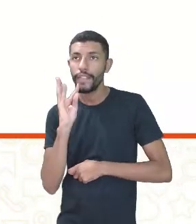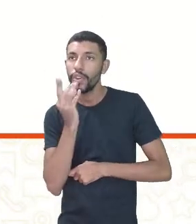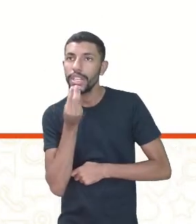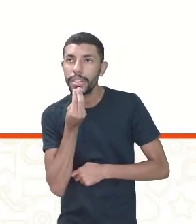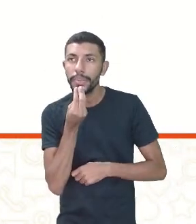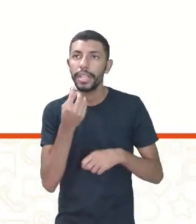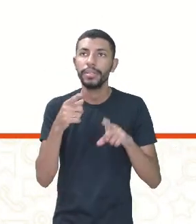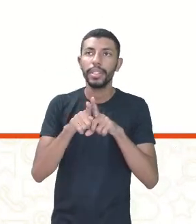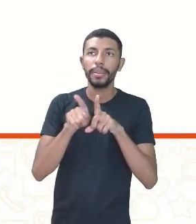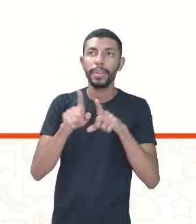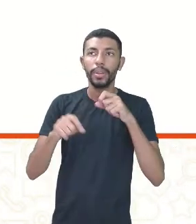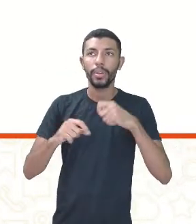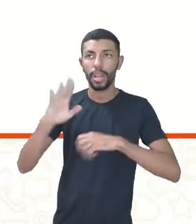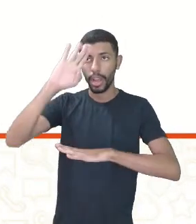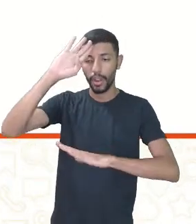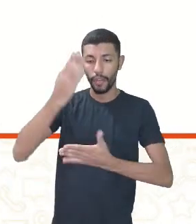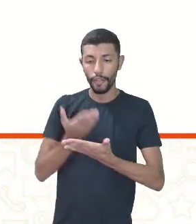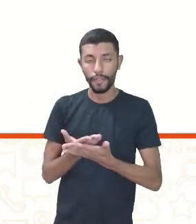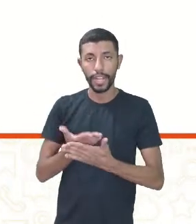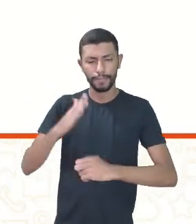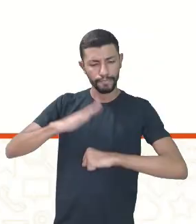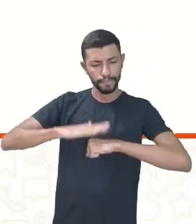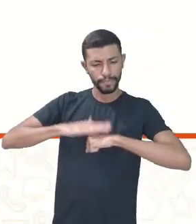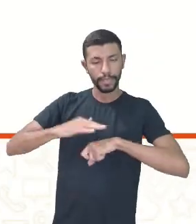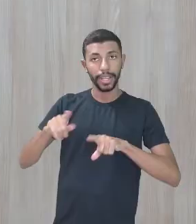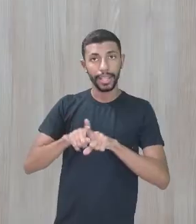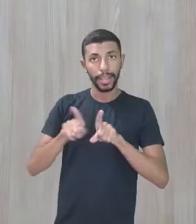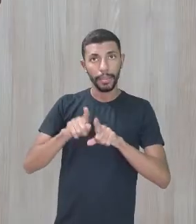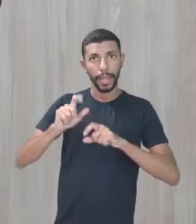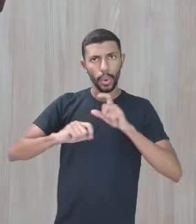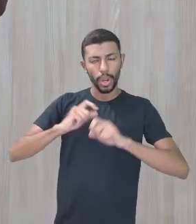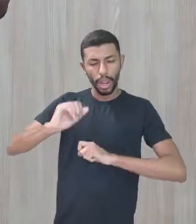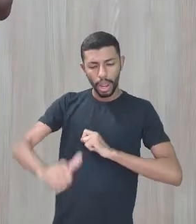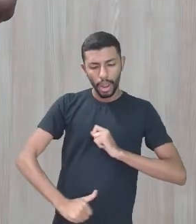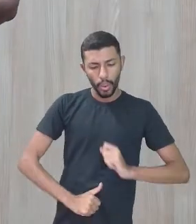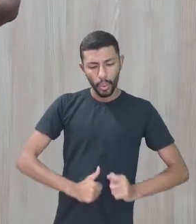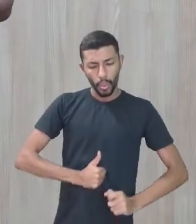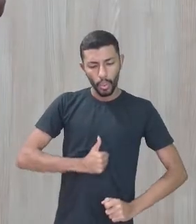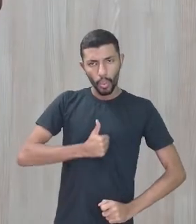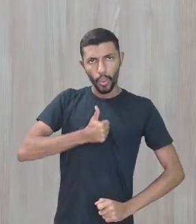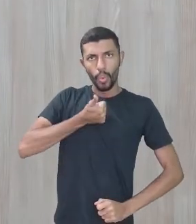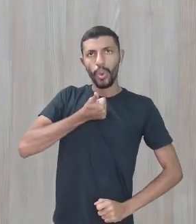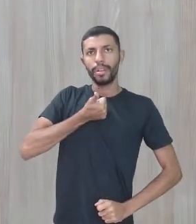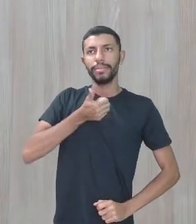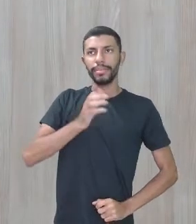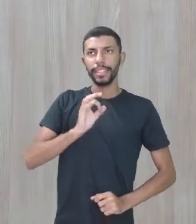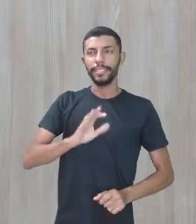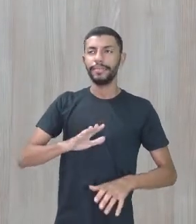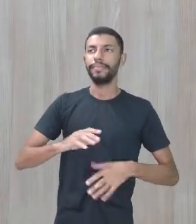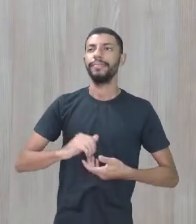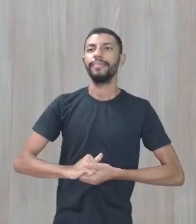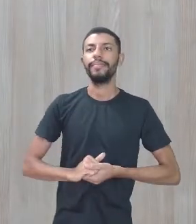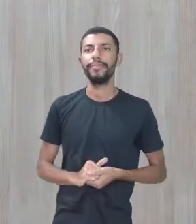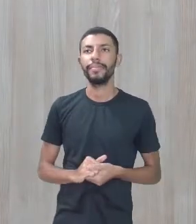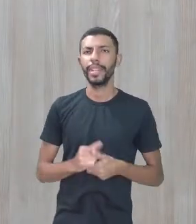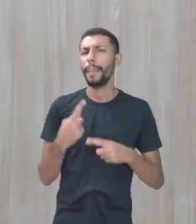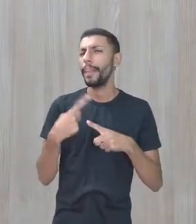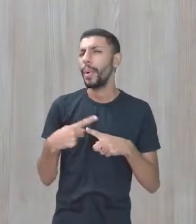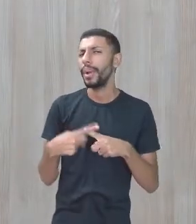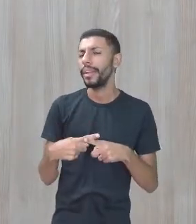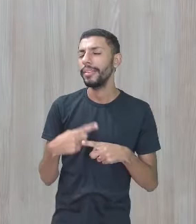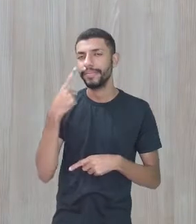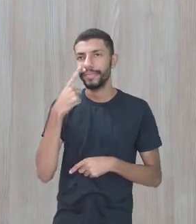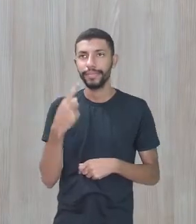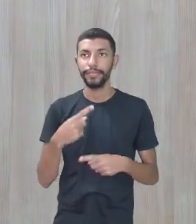autoconfiança e a autoestima. Por que essa autoconfiança? Por que essa autoestima? Porque